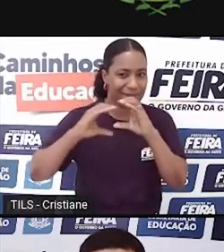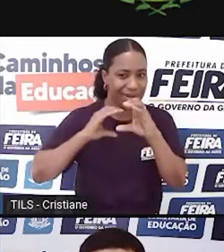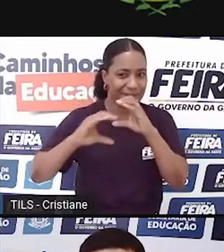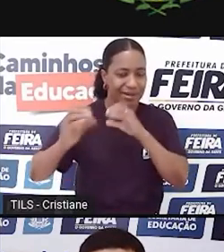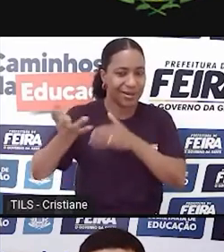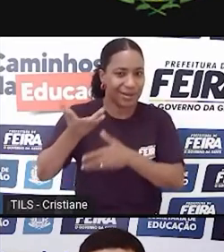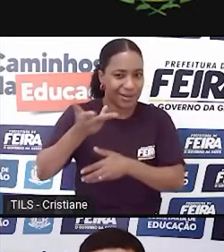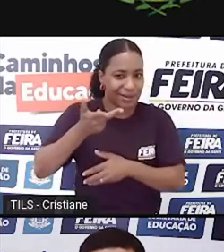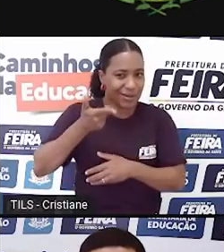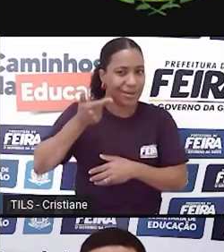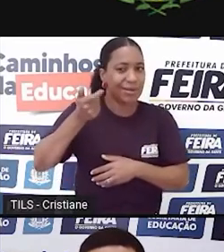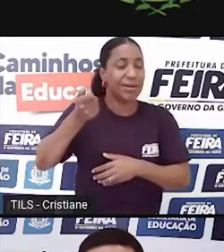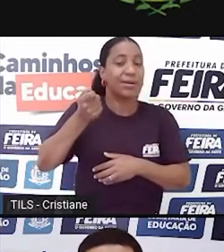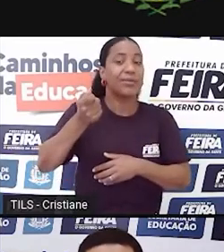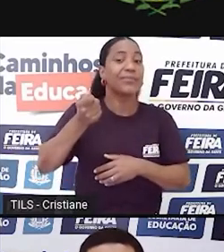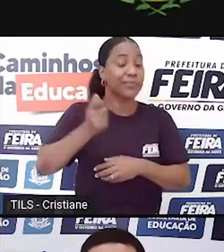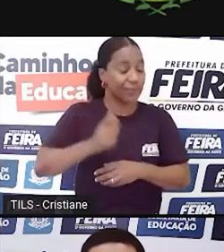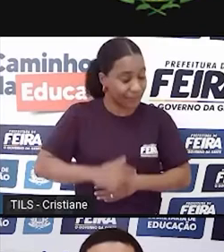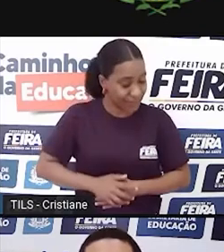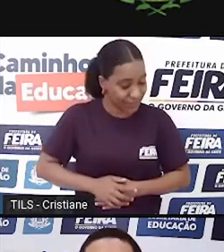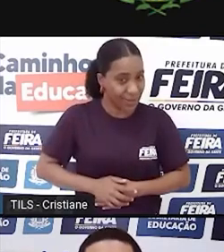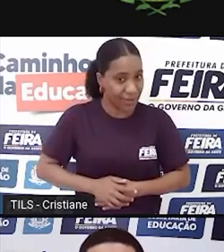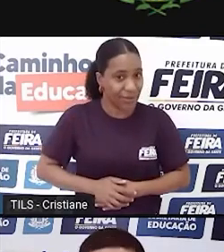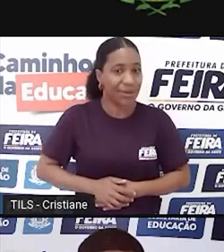uma forte ligação com a história.